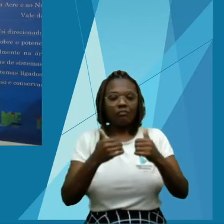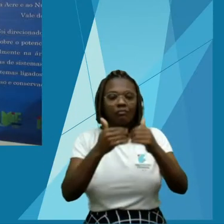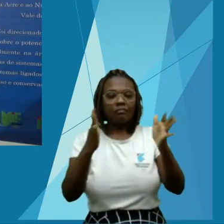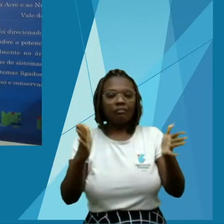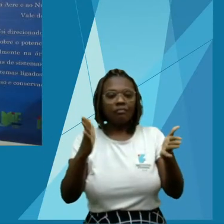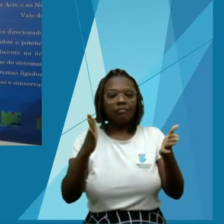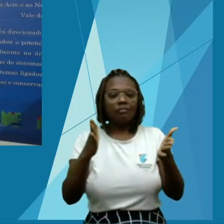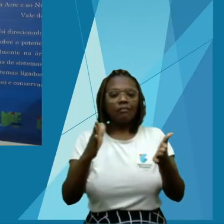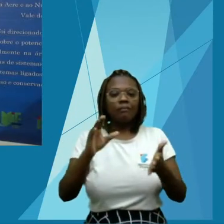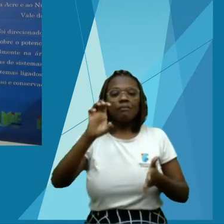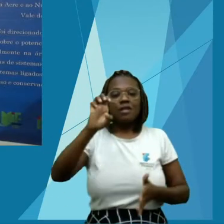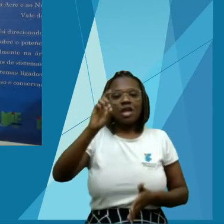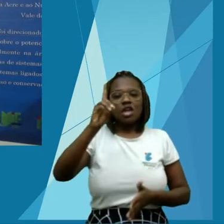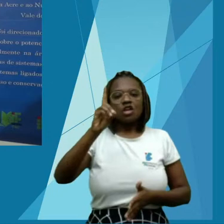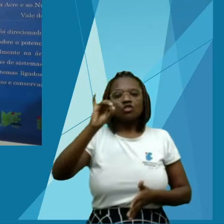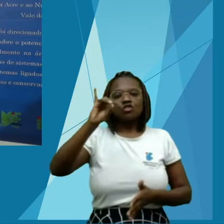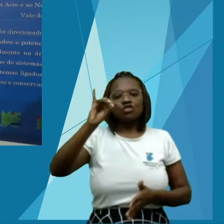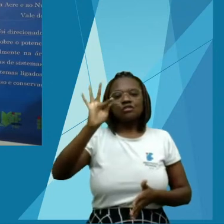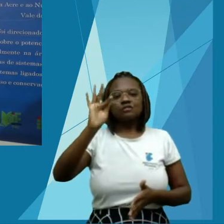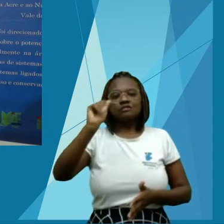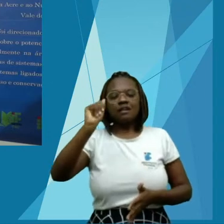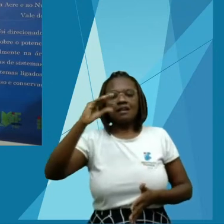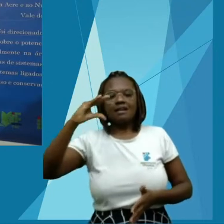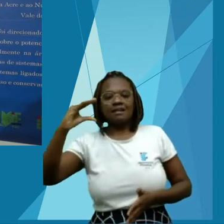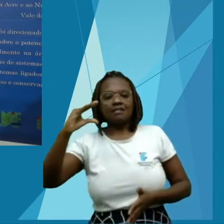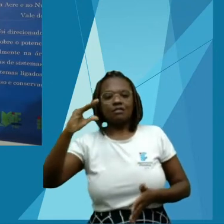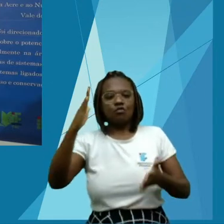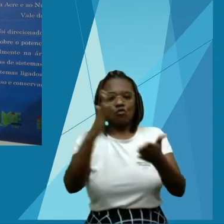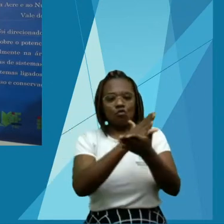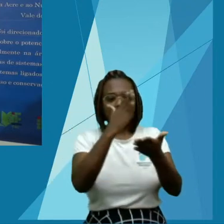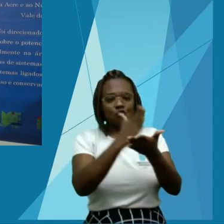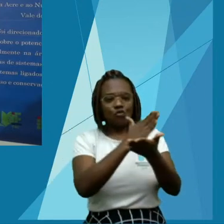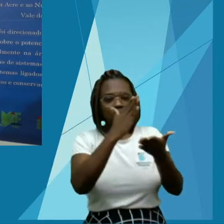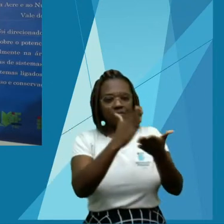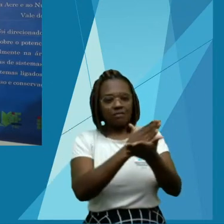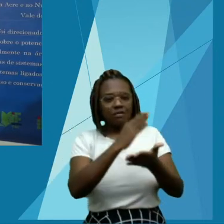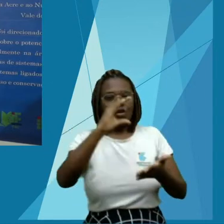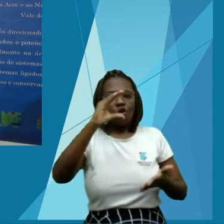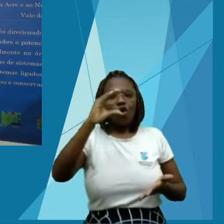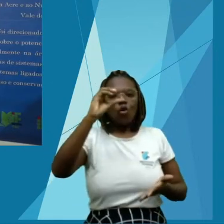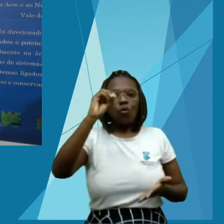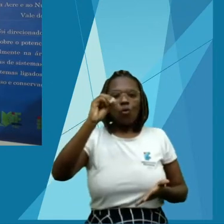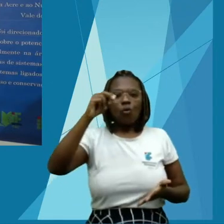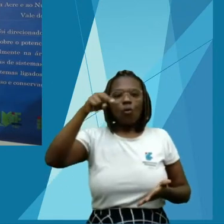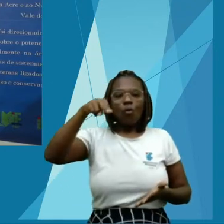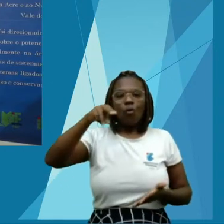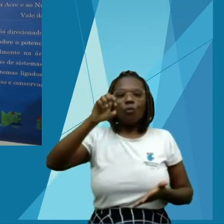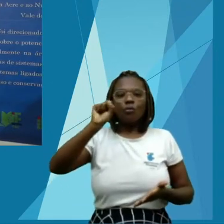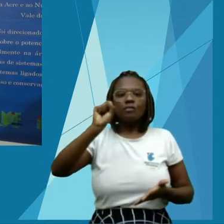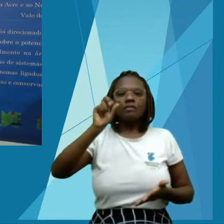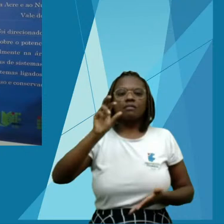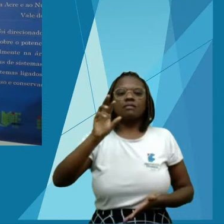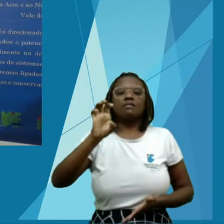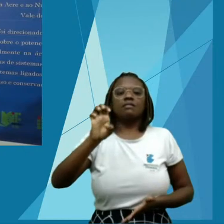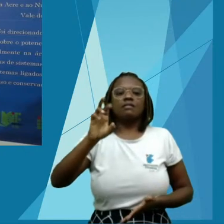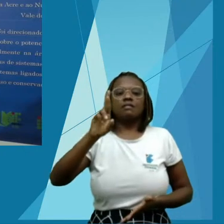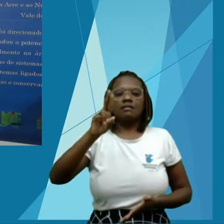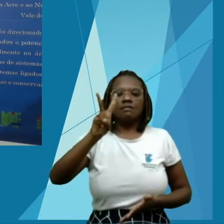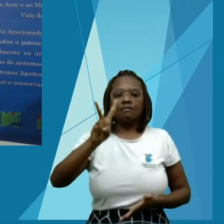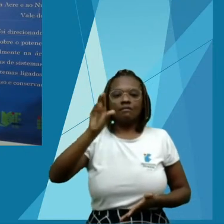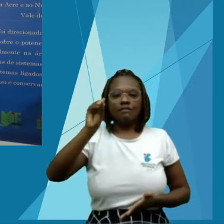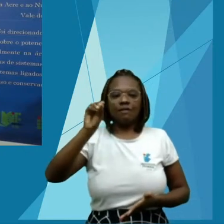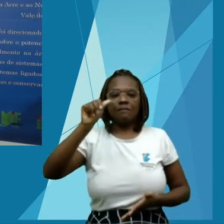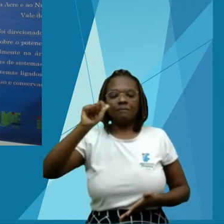grande presente à sociedade acriana e a todos aqueles amantes desta rica parte da Amazônia.